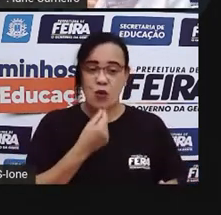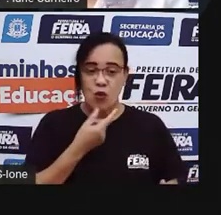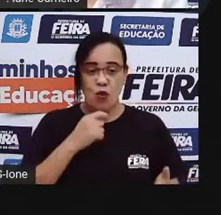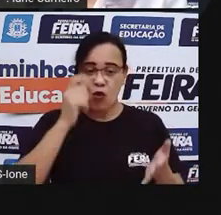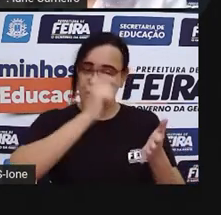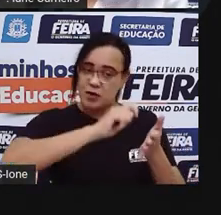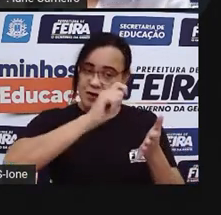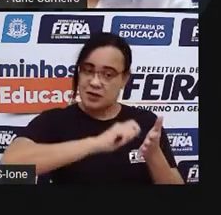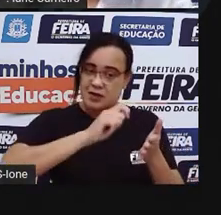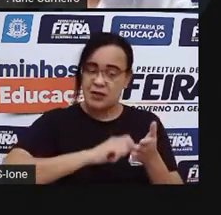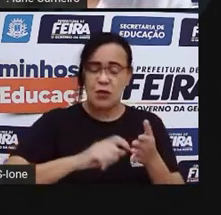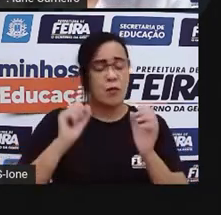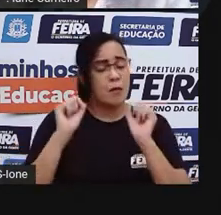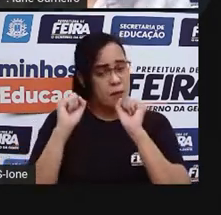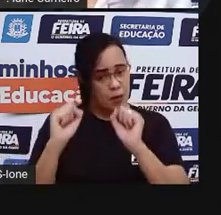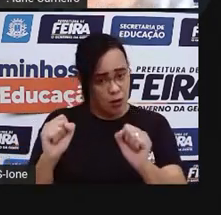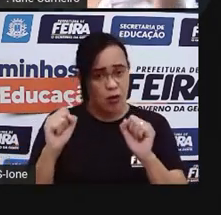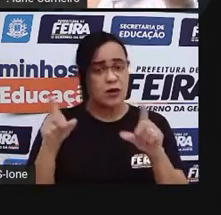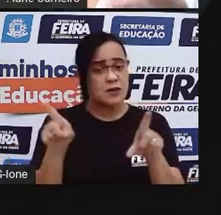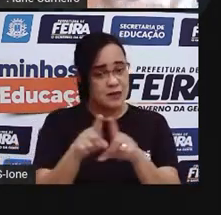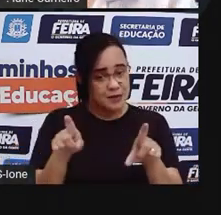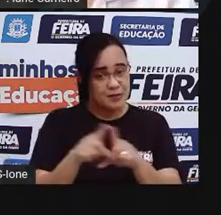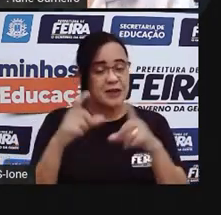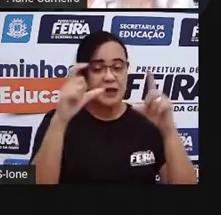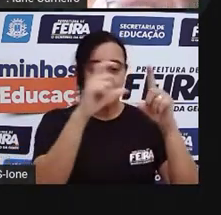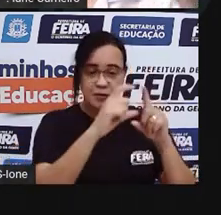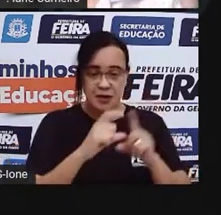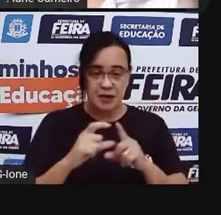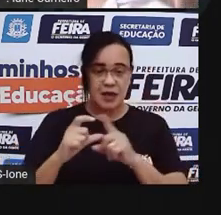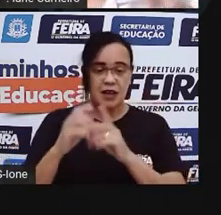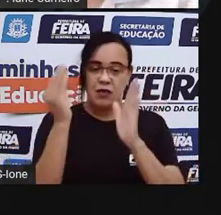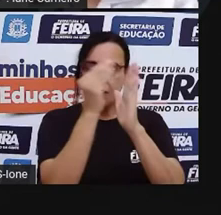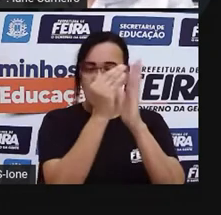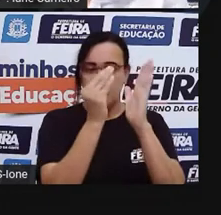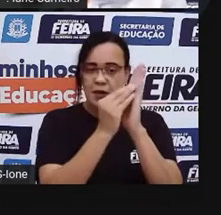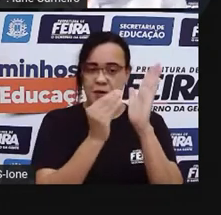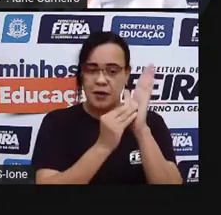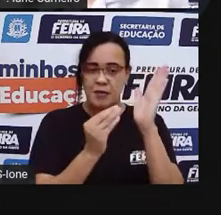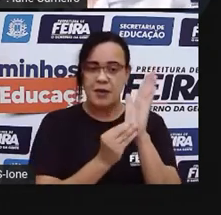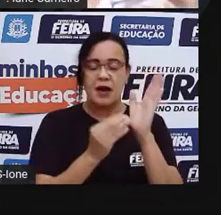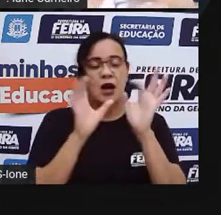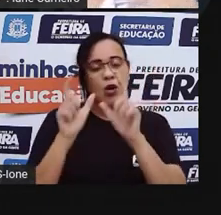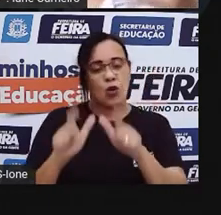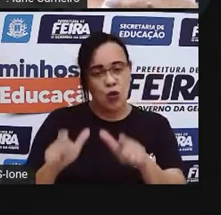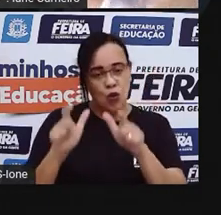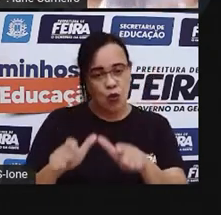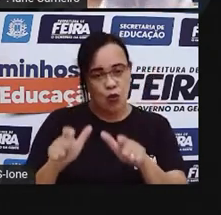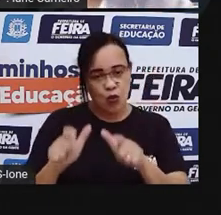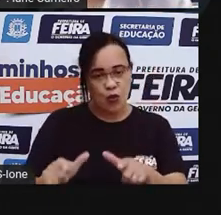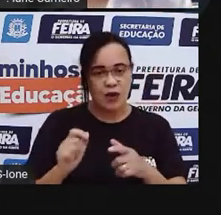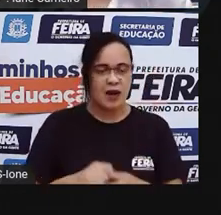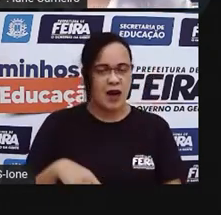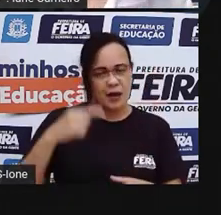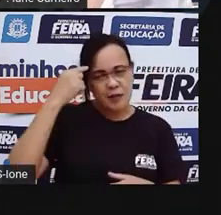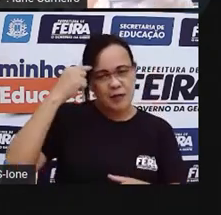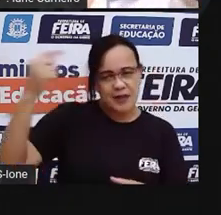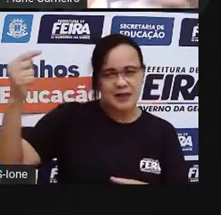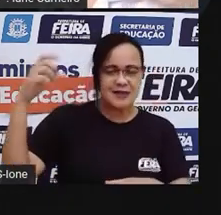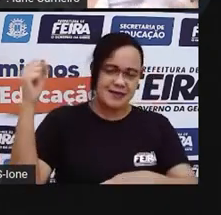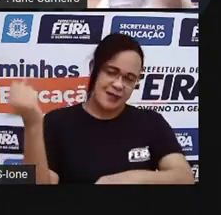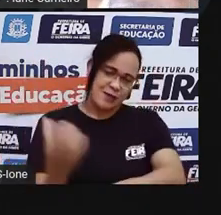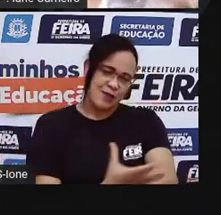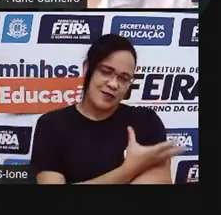conseguem fazer isso Com as palavras Eles vão colocando As palavras Em alguns lugares Pra movimentar Nossa emoção